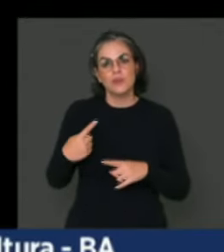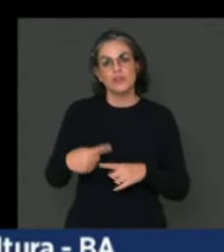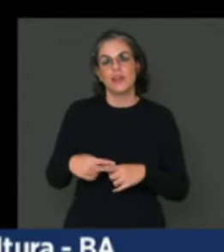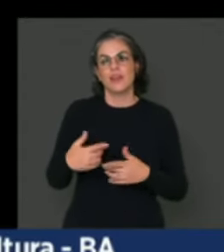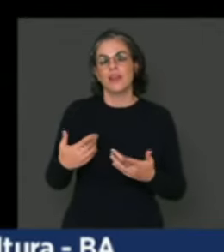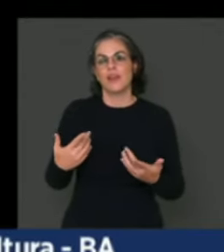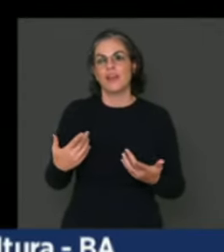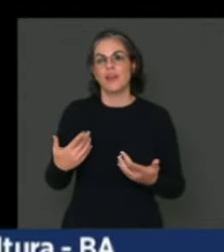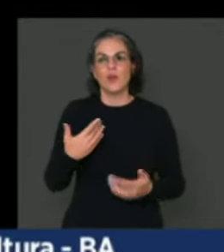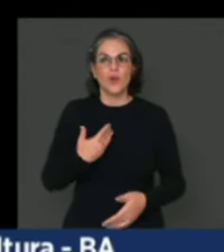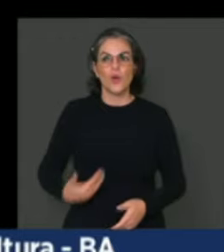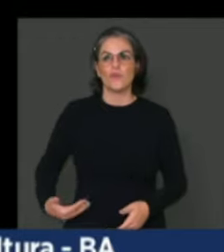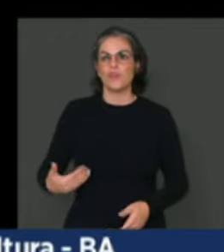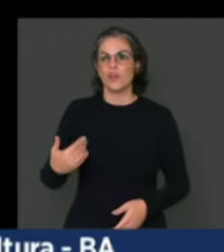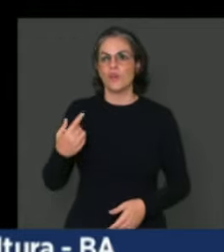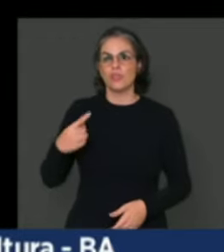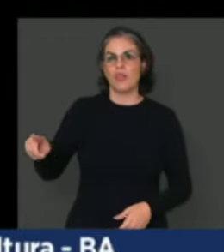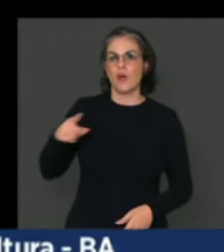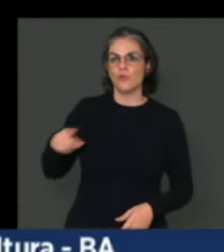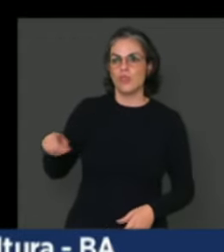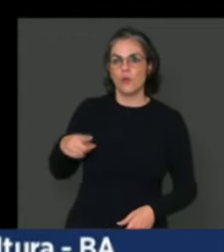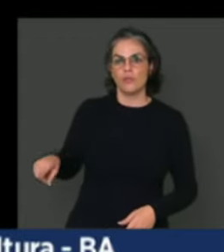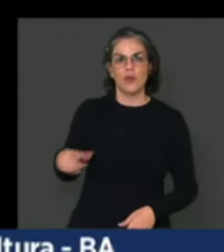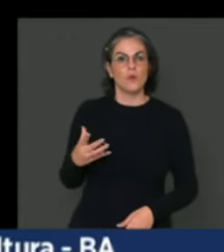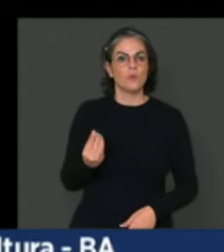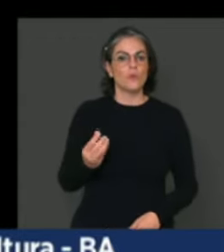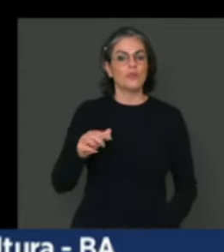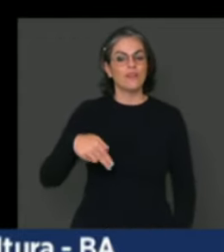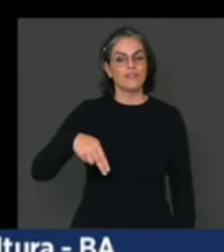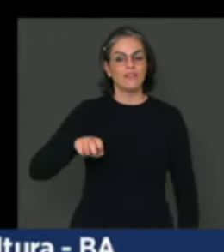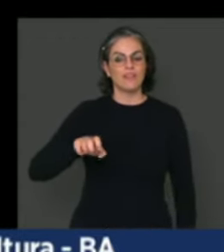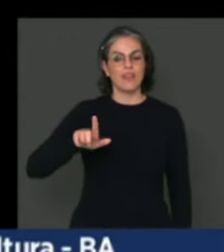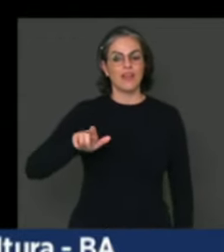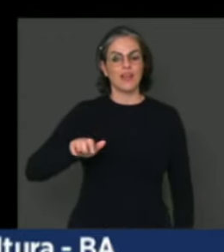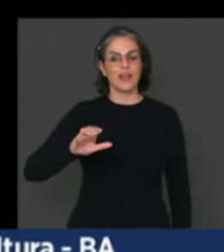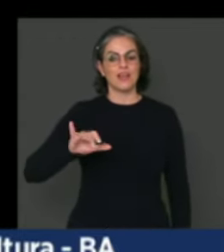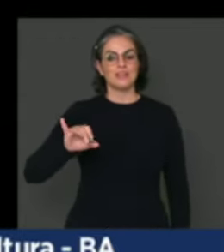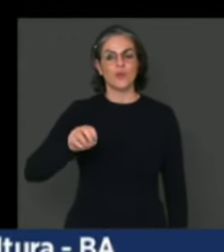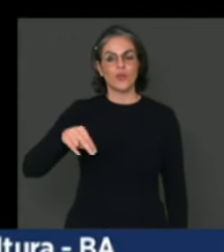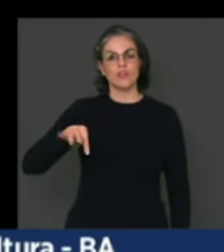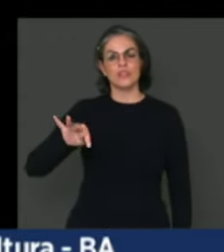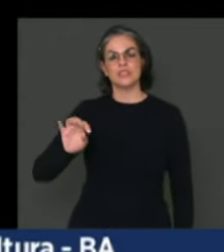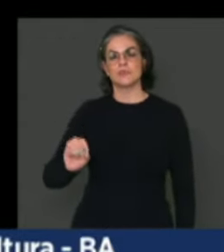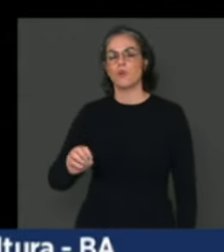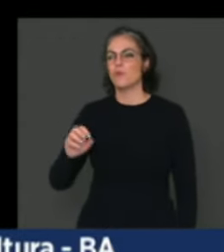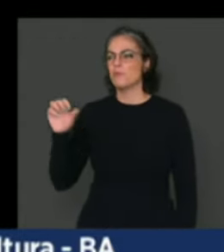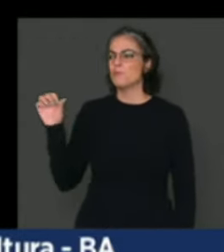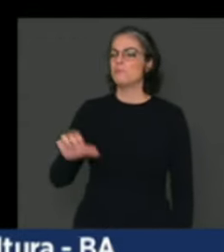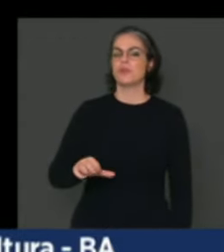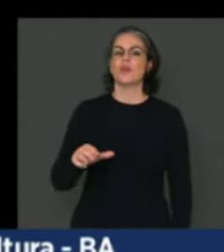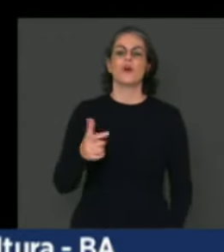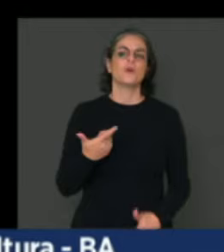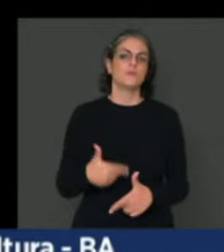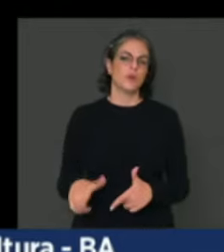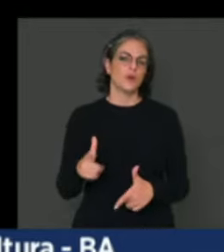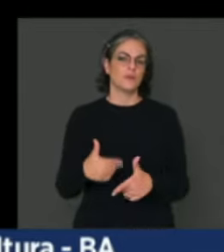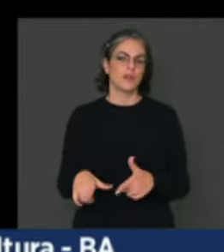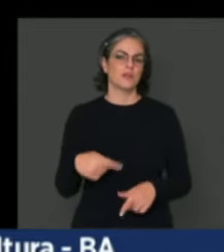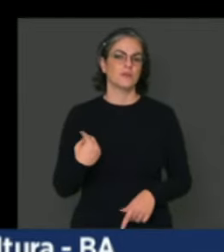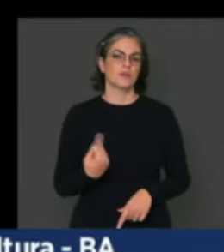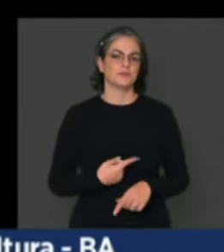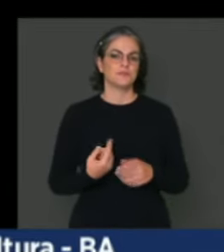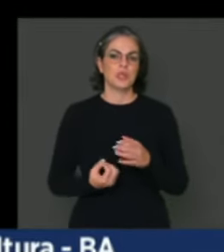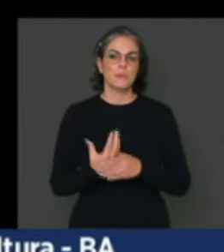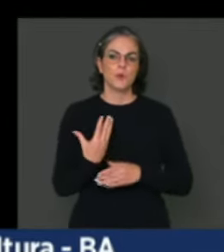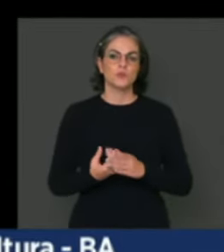para esse setor é algo que intensifica os problemas enfrentados por aqueles que produzem os alimentos para